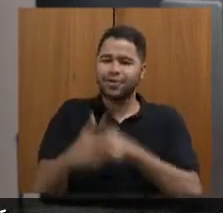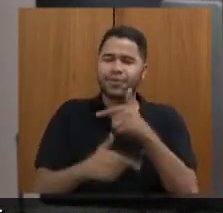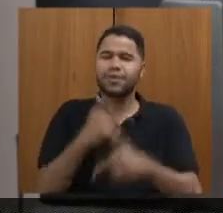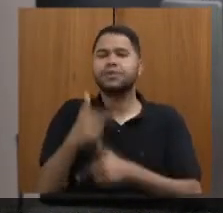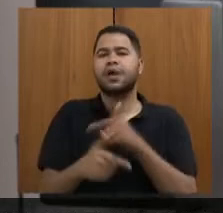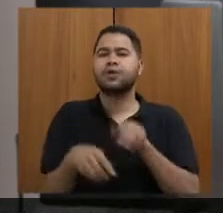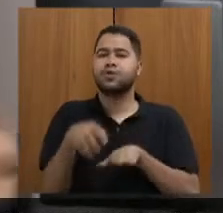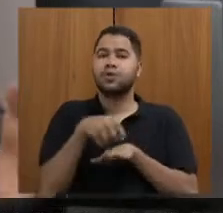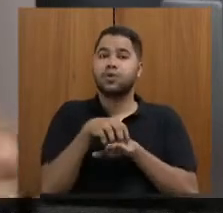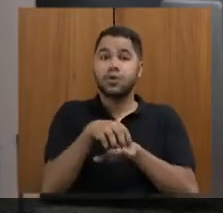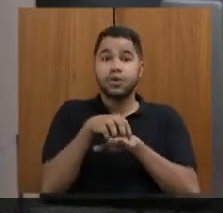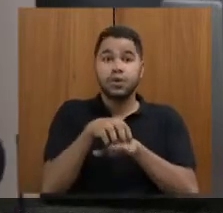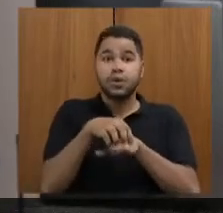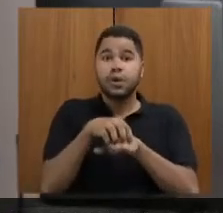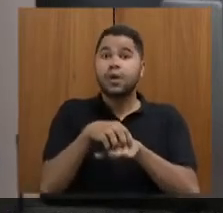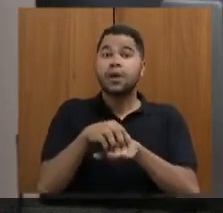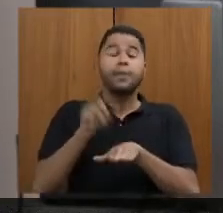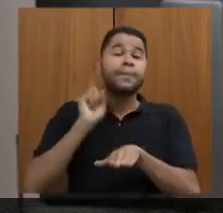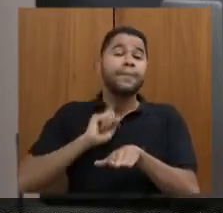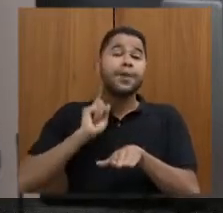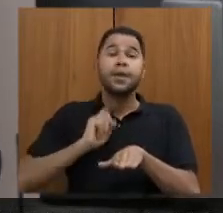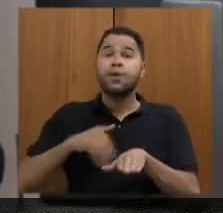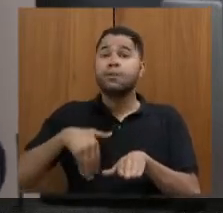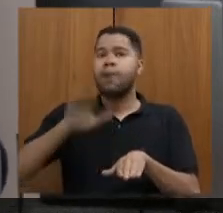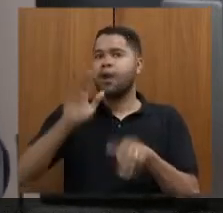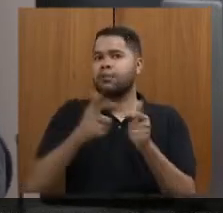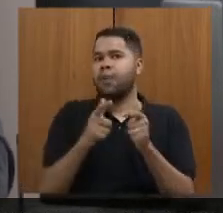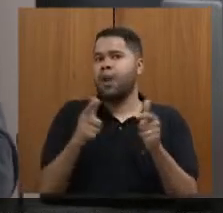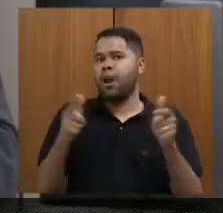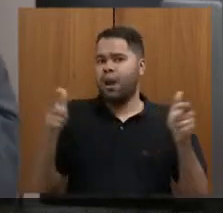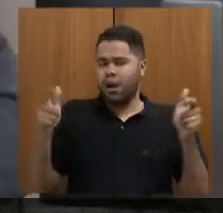Minas Gerais o Estado que mais cresceu no país, como eu disse.